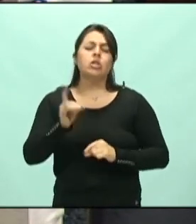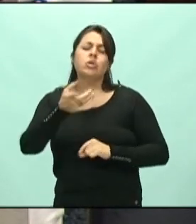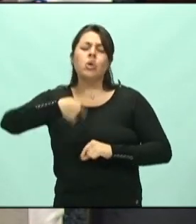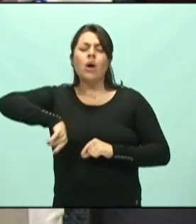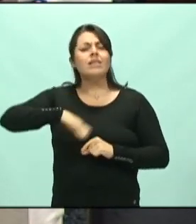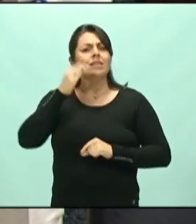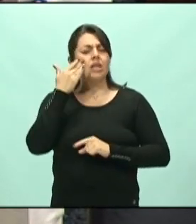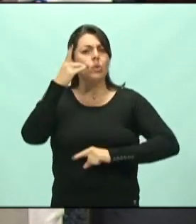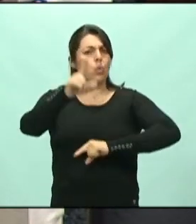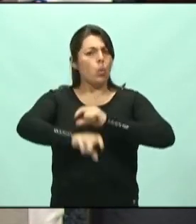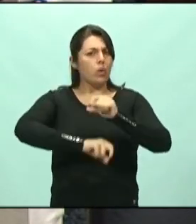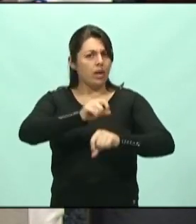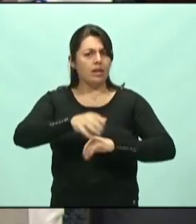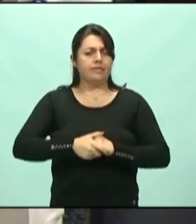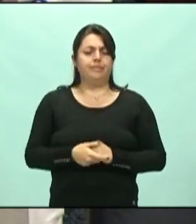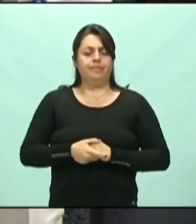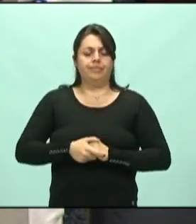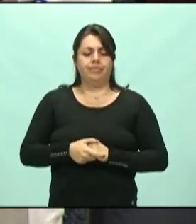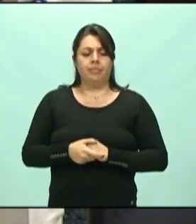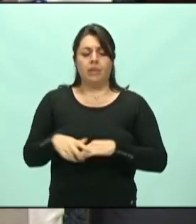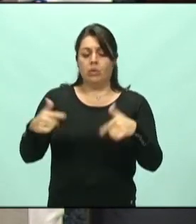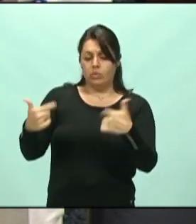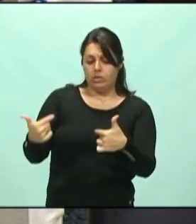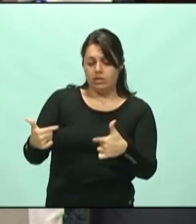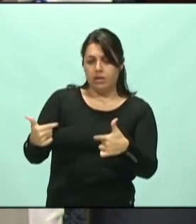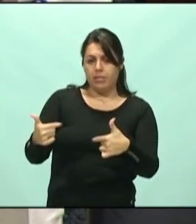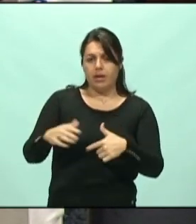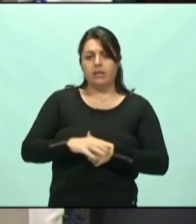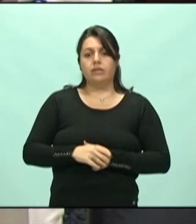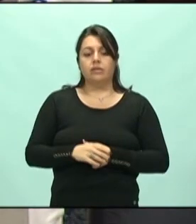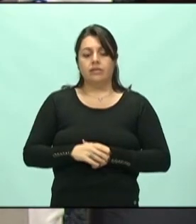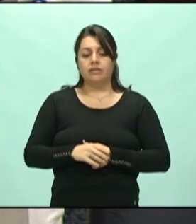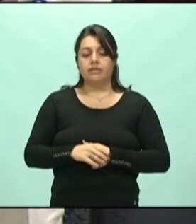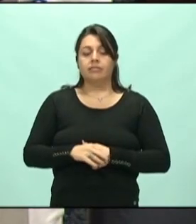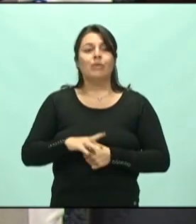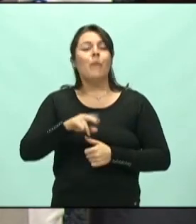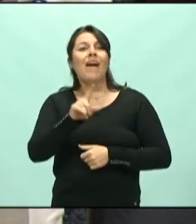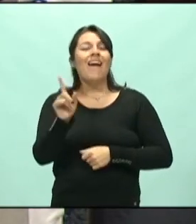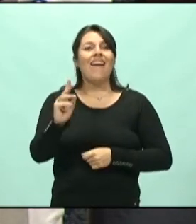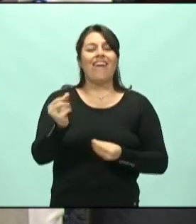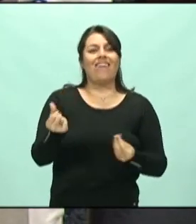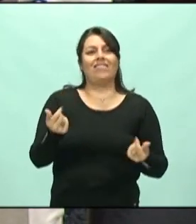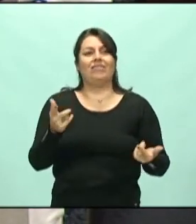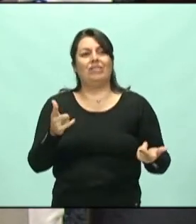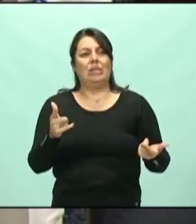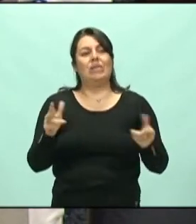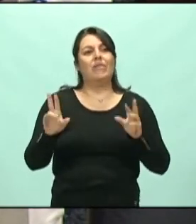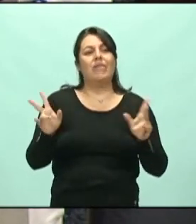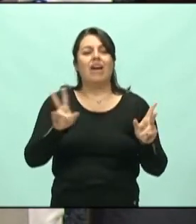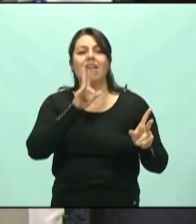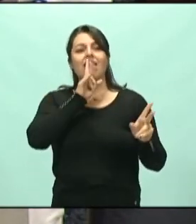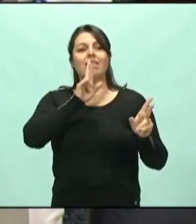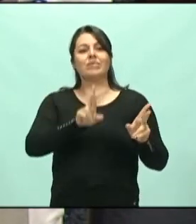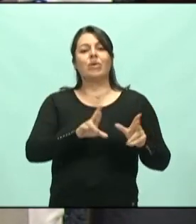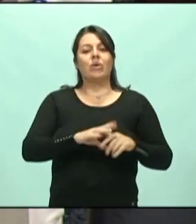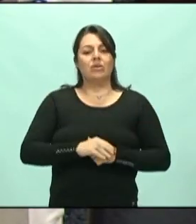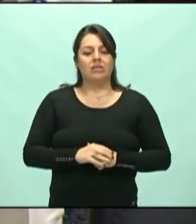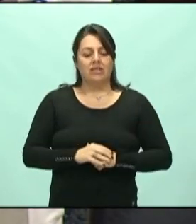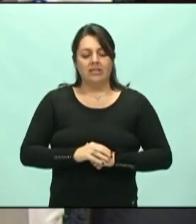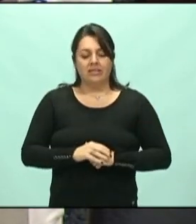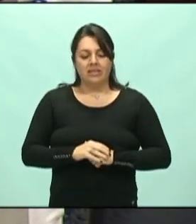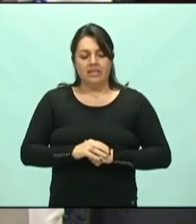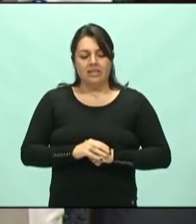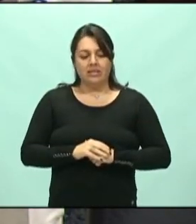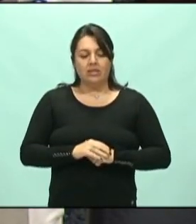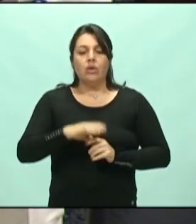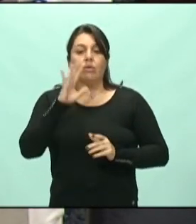nós entendemos que esse trabalho, mesmo esse recebimento, não vai resultar numa